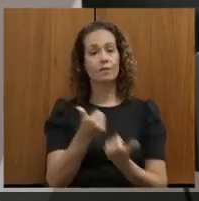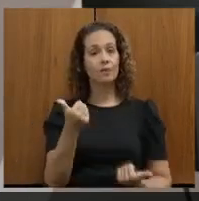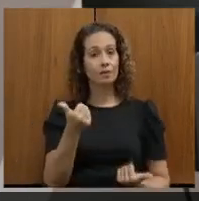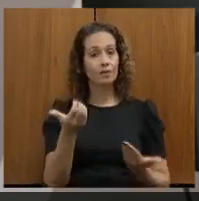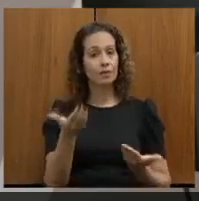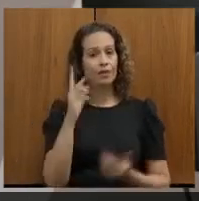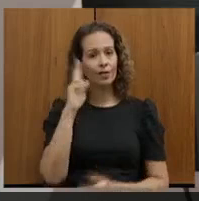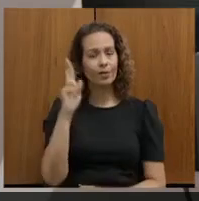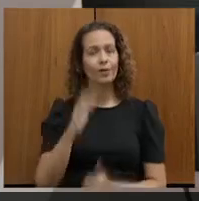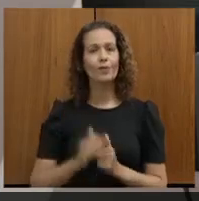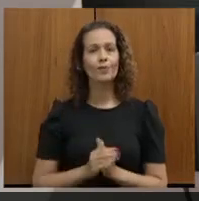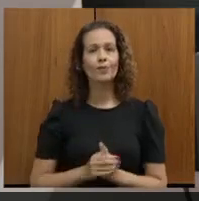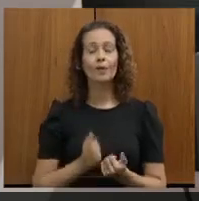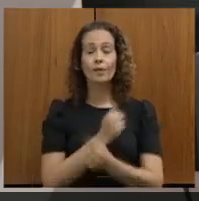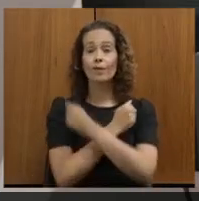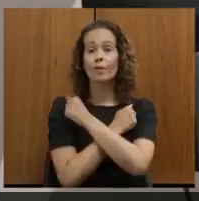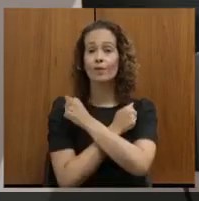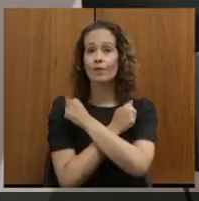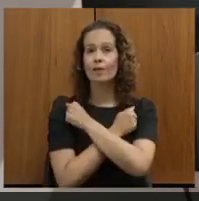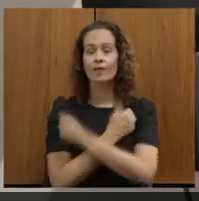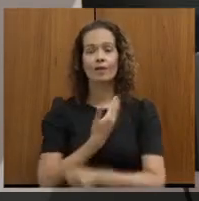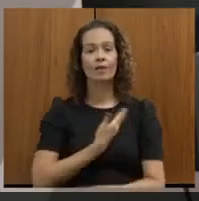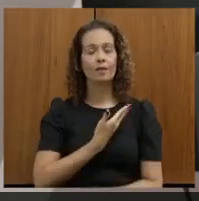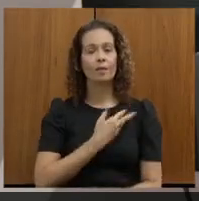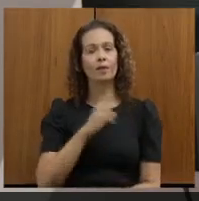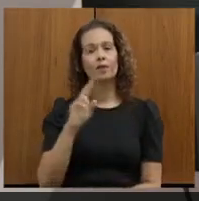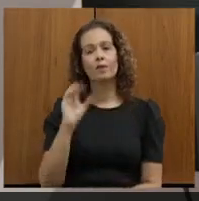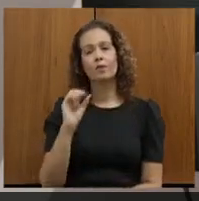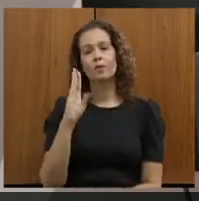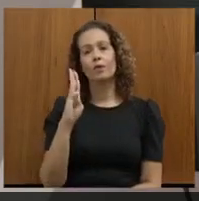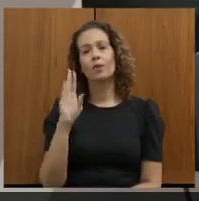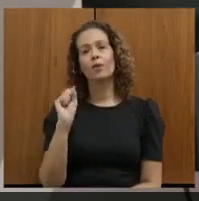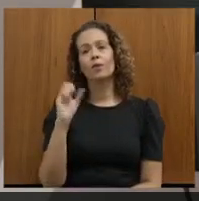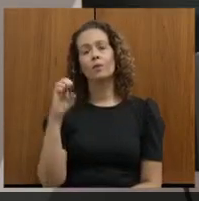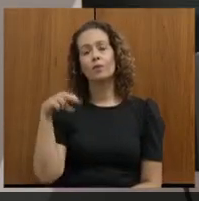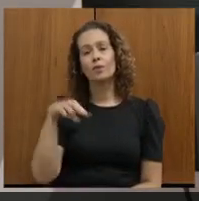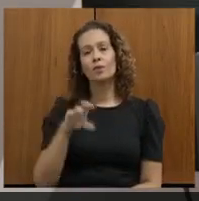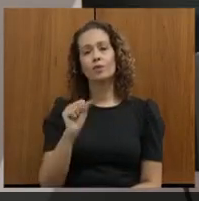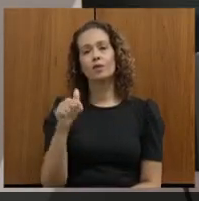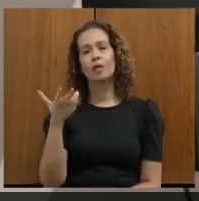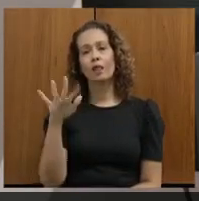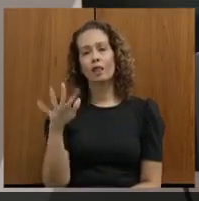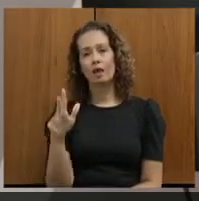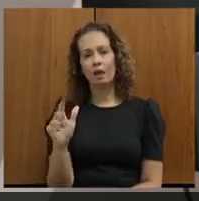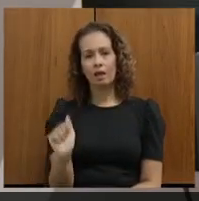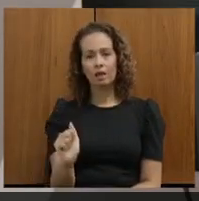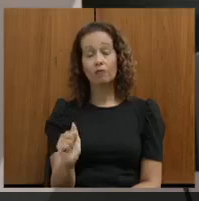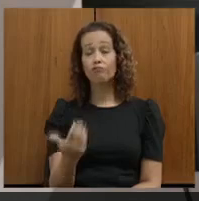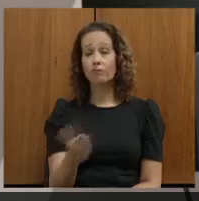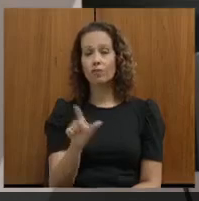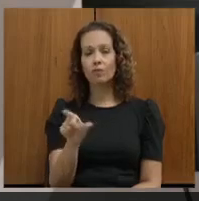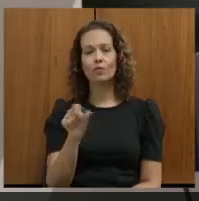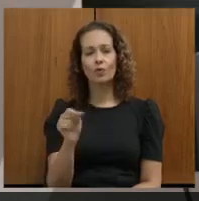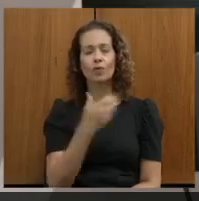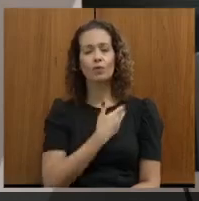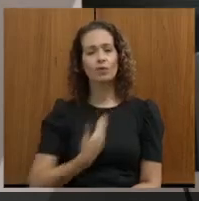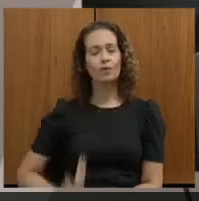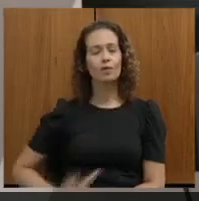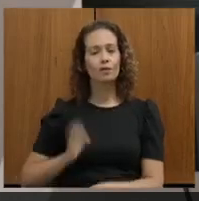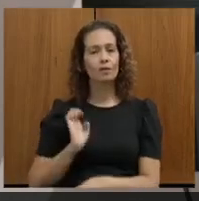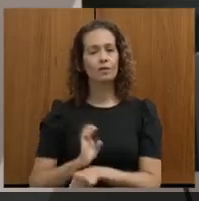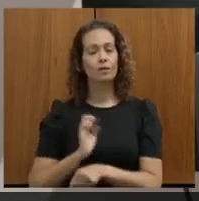leve um grande abraço ao meu grande amigo Robson Santana, uma grande escolha do governo do Estado, um diretor